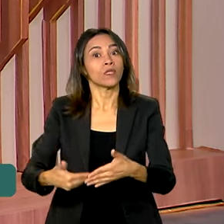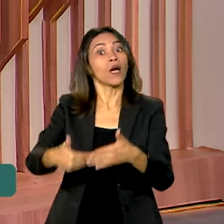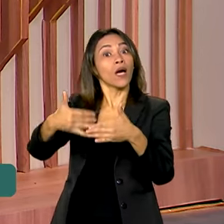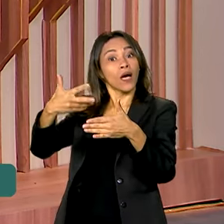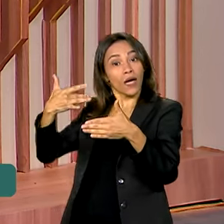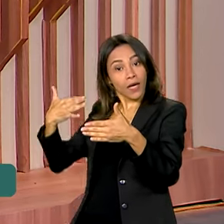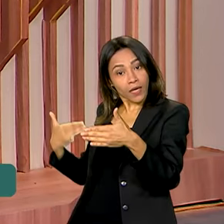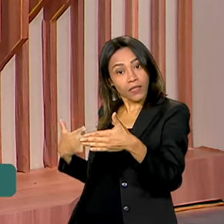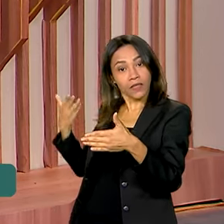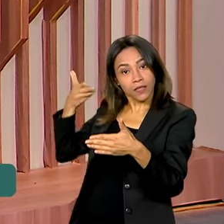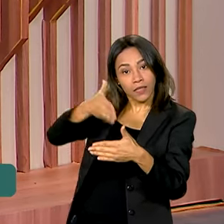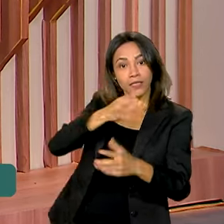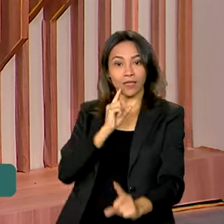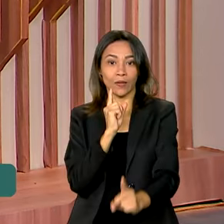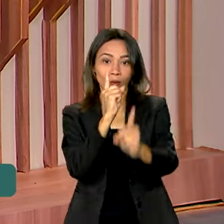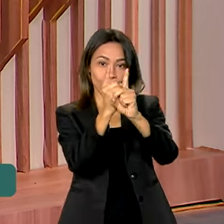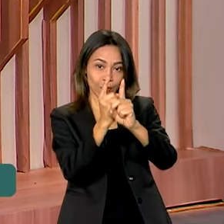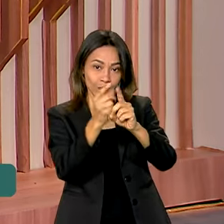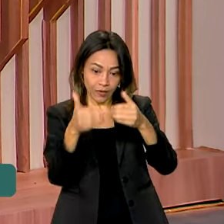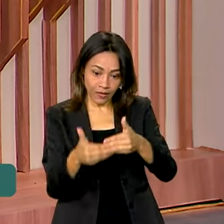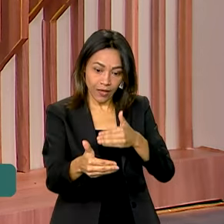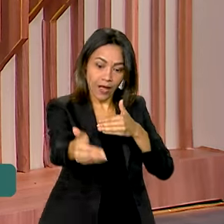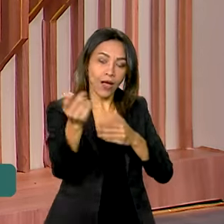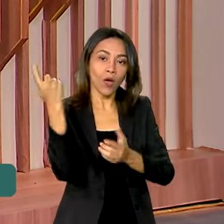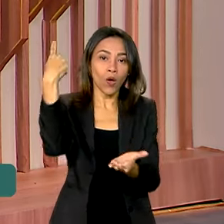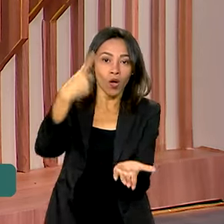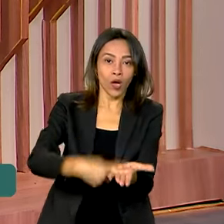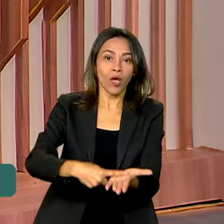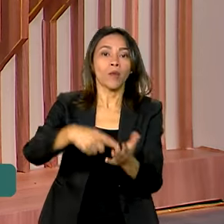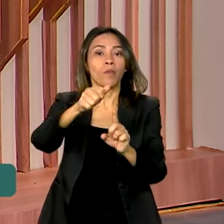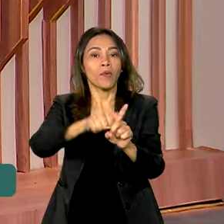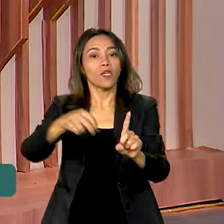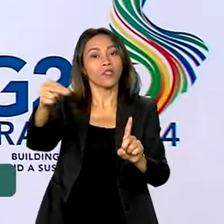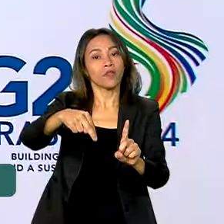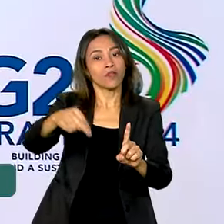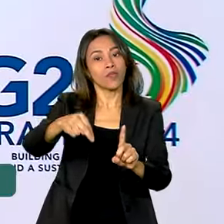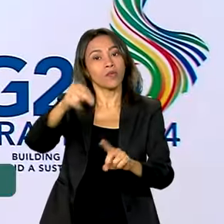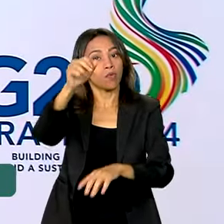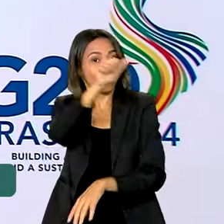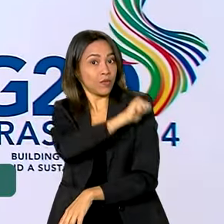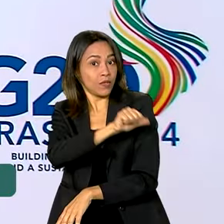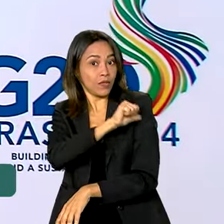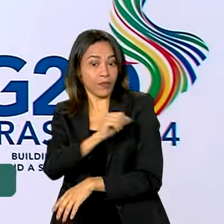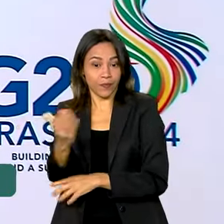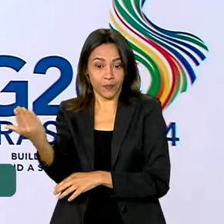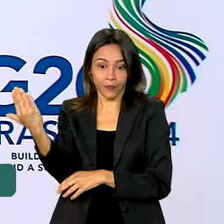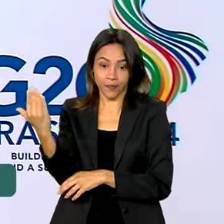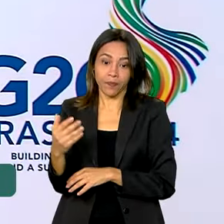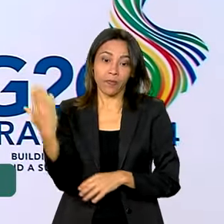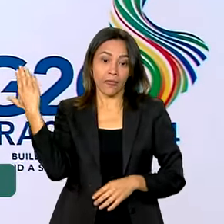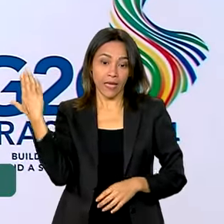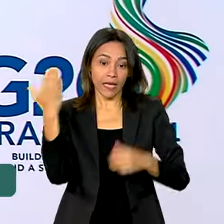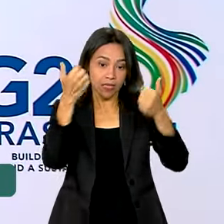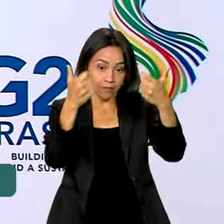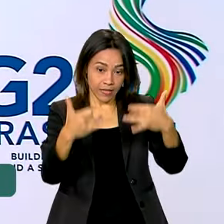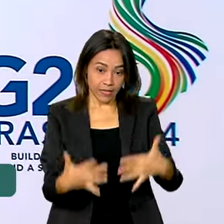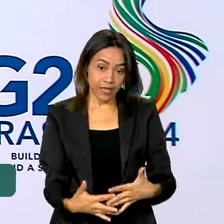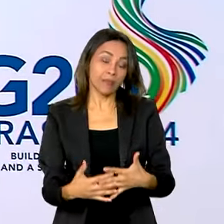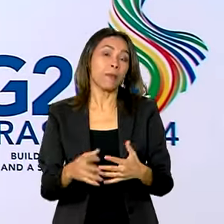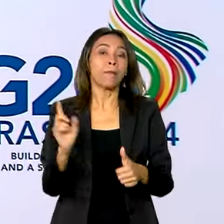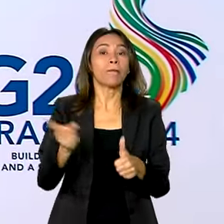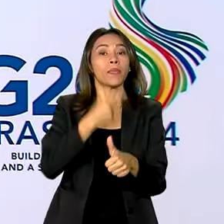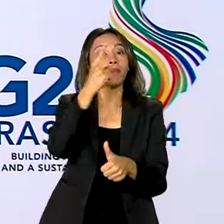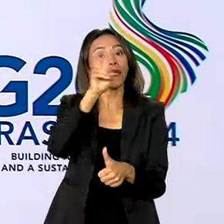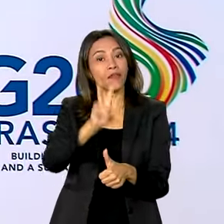cúpula de líderes marcada para novembro deste ano no Rio de Janeiro. Pela primeira vez nós temos duas discussões